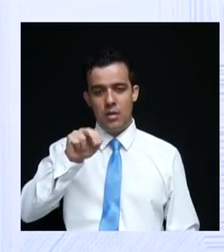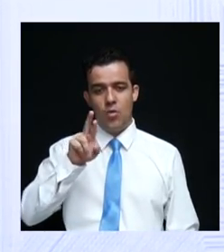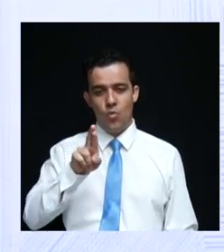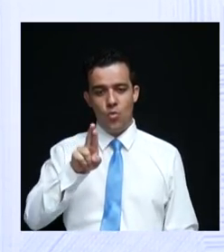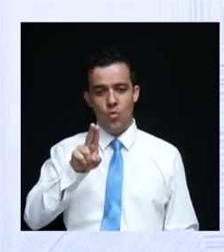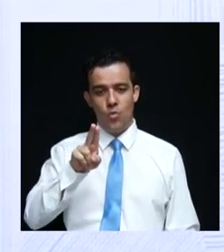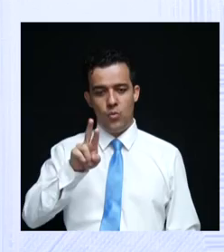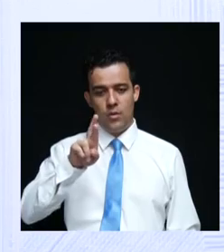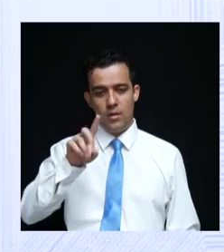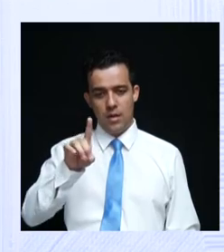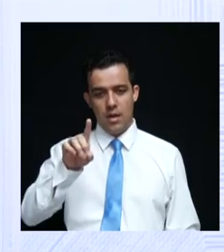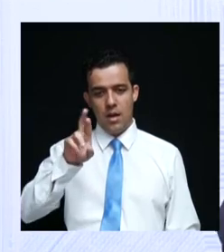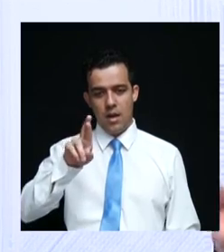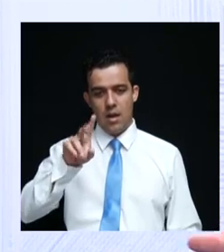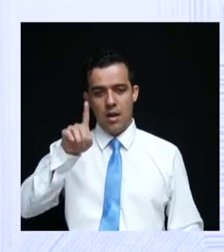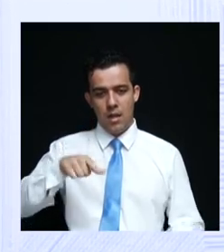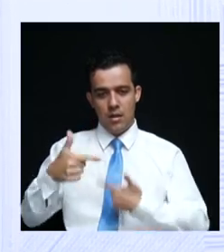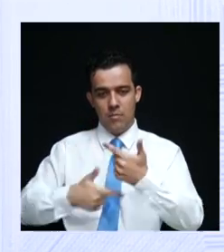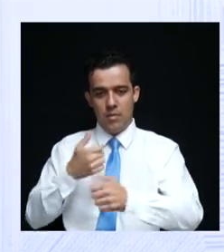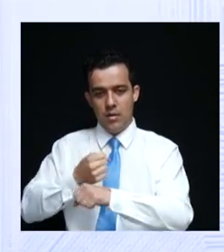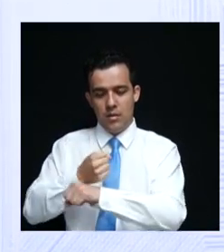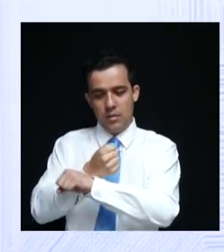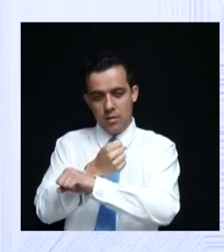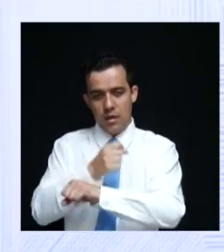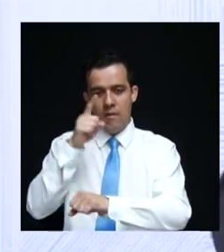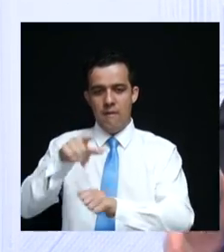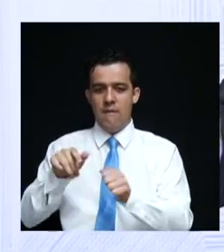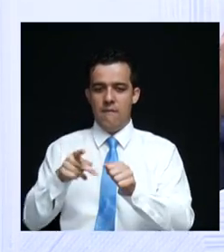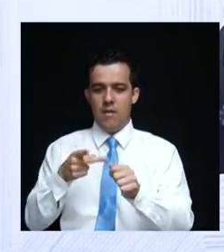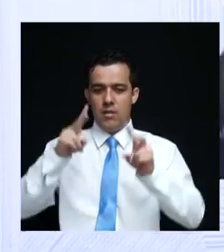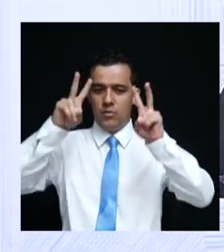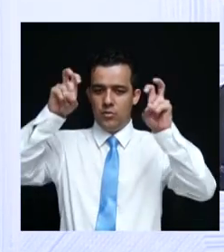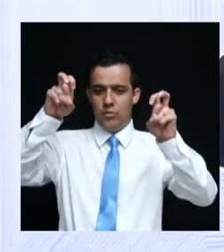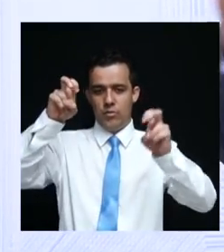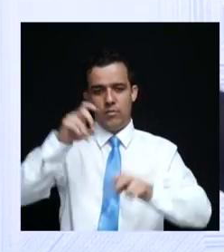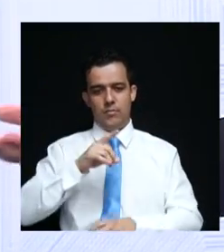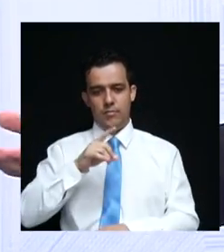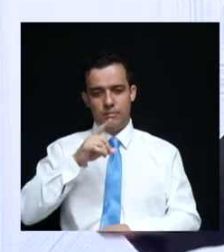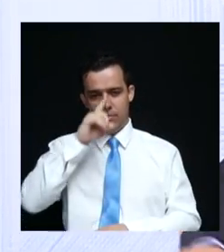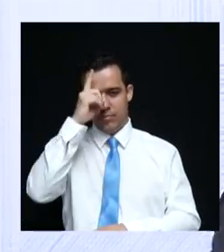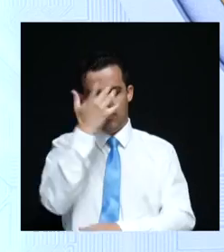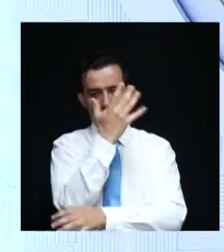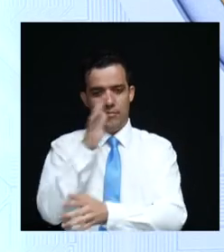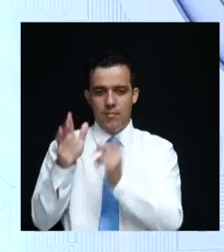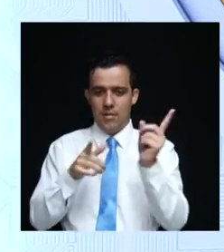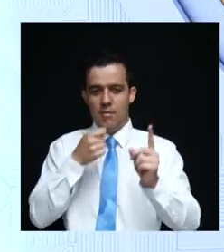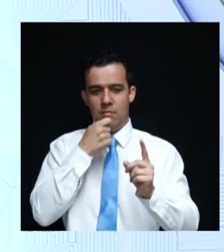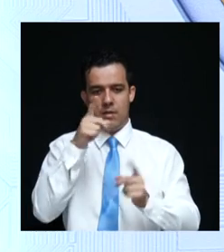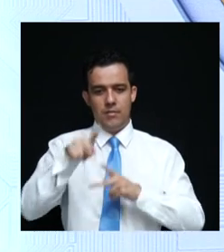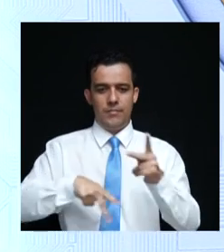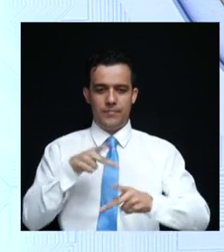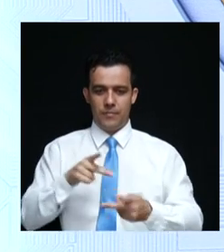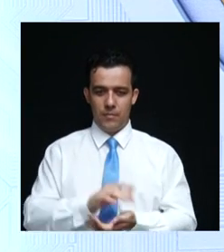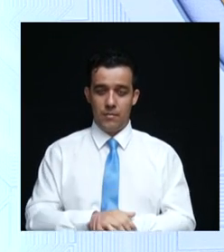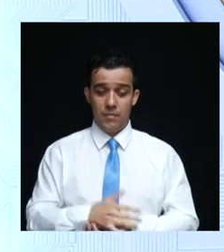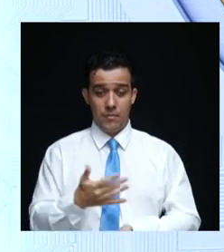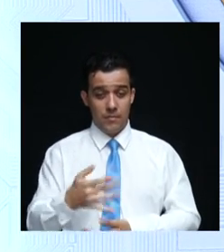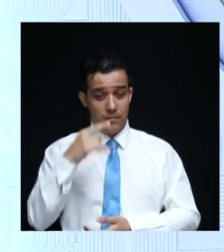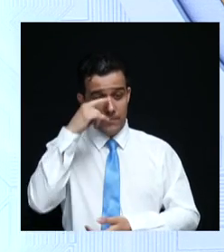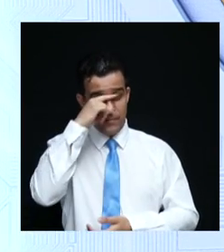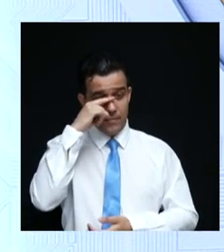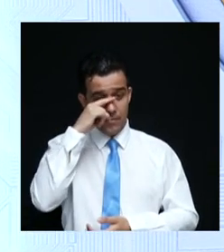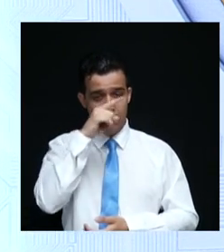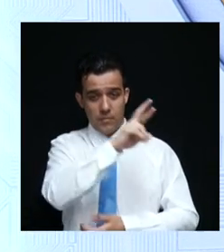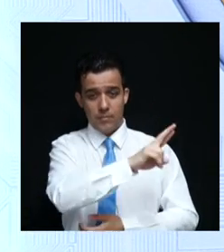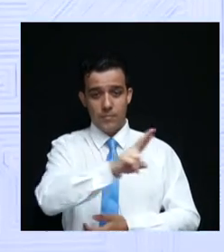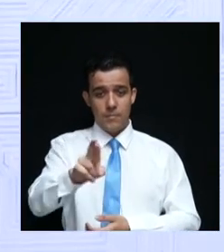escravo, do agronegócio, vim falar de meio ambiente. É uma piada para a população. Candidato Ronaldo Caiado, um minuto para a